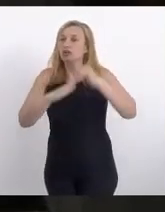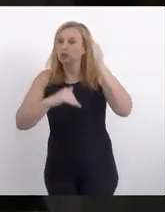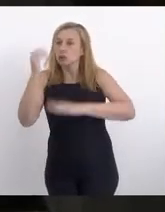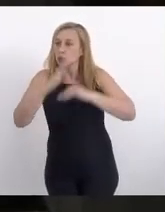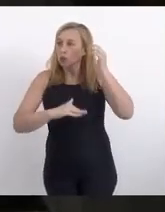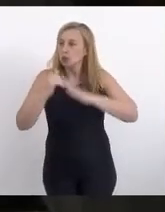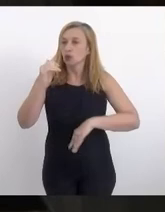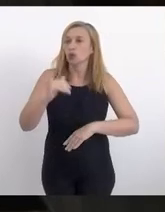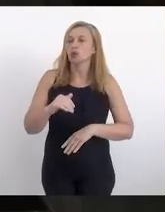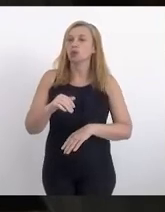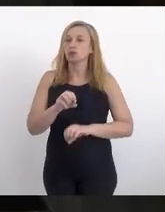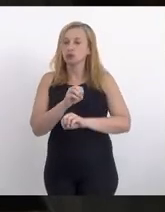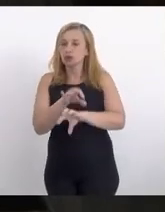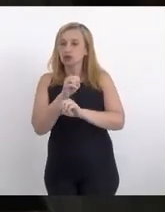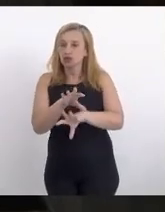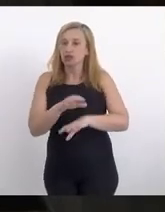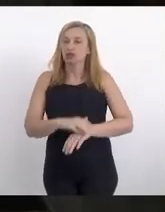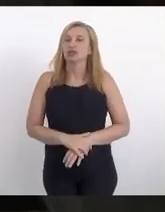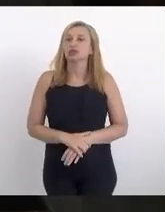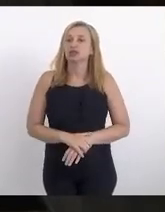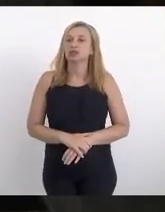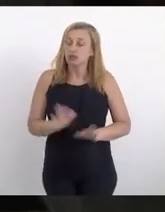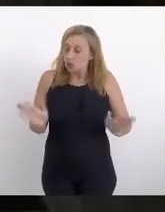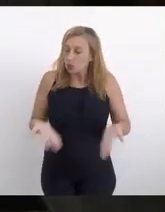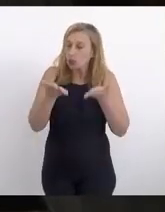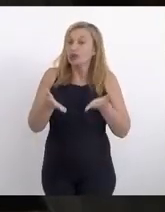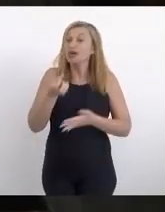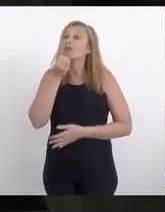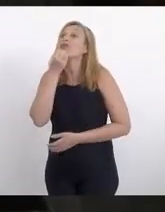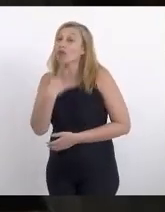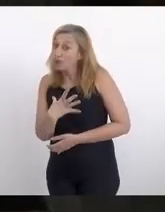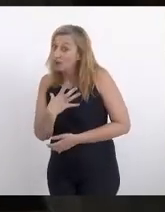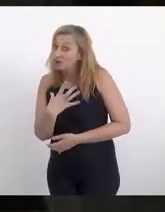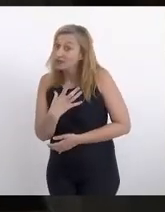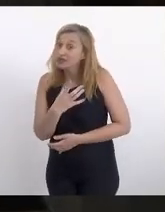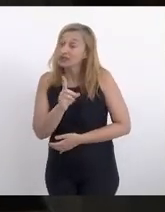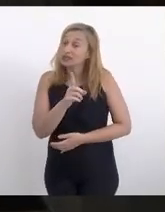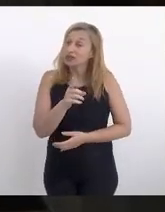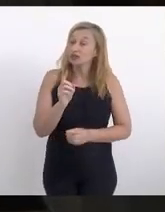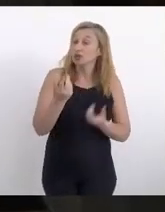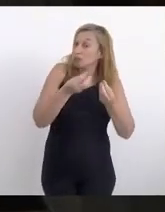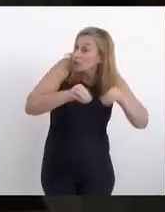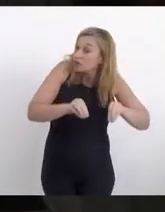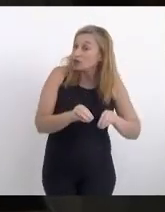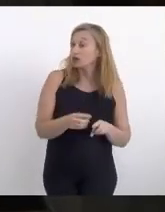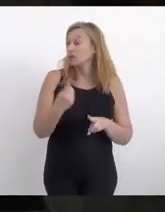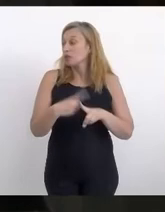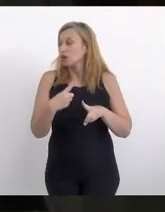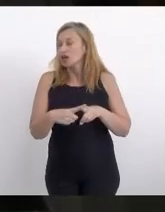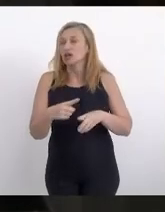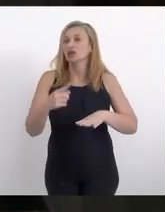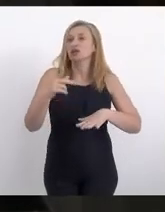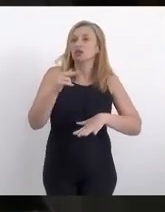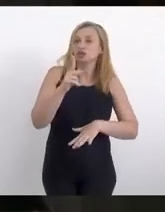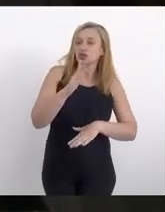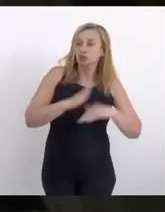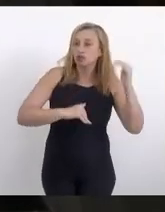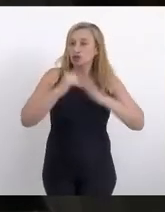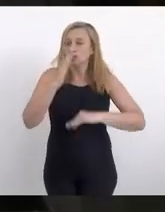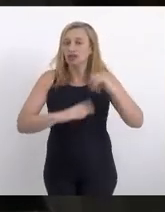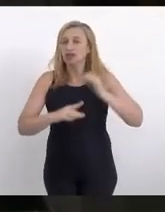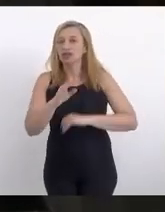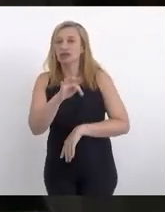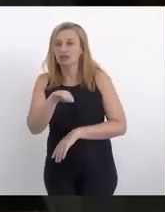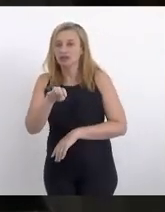e de direito se beneficiar dessa iniciativa que é boa e não serem prejudicados, até porque os profissionais da FAETEC foram